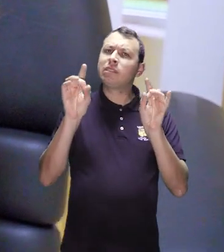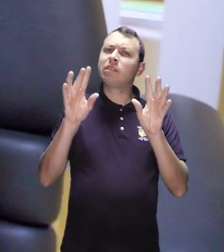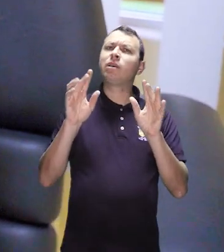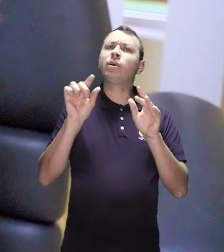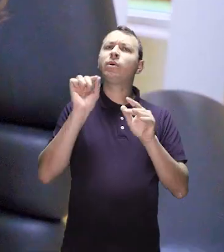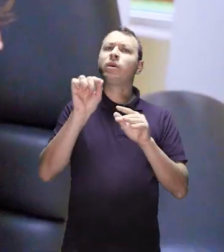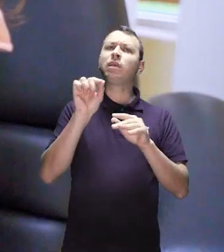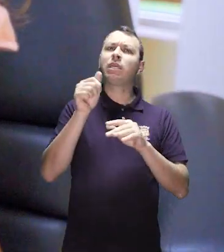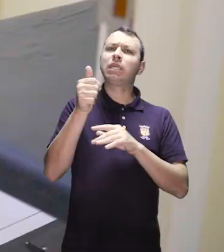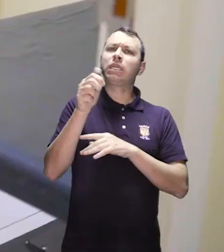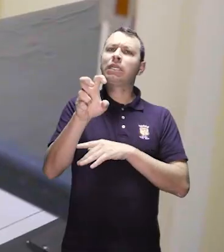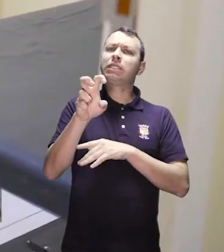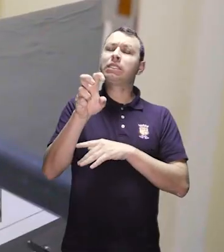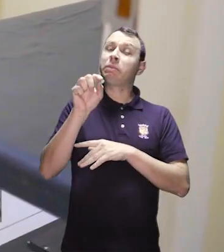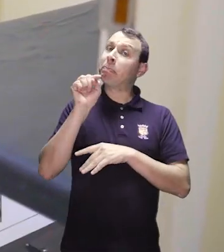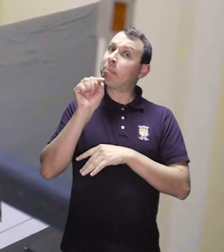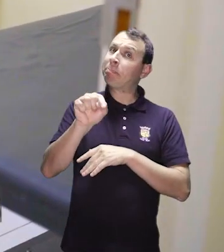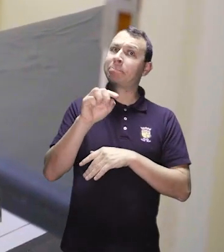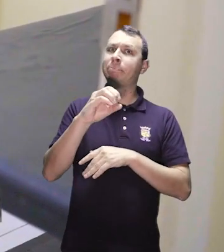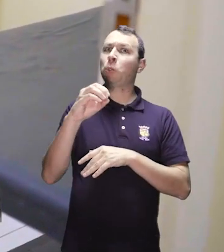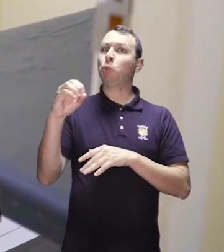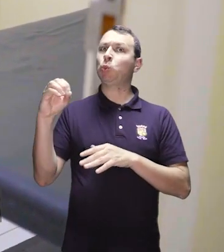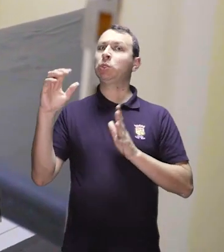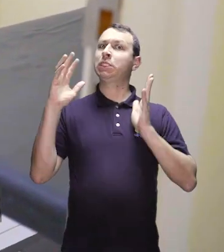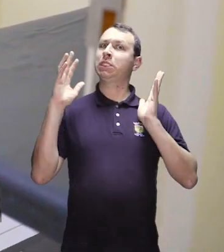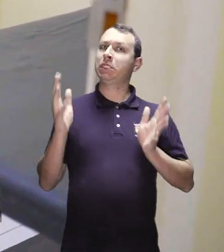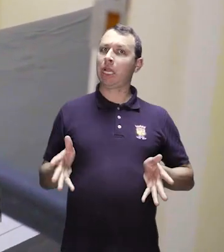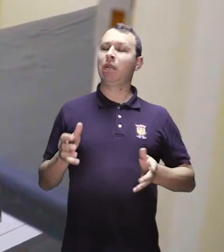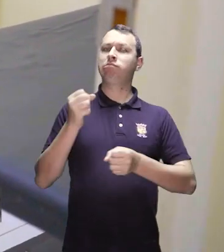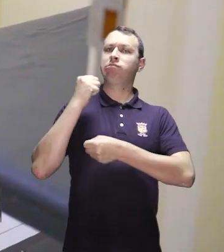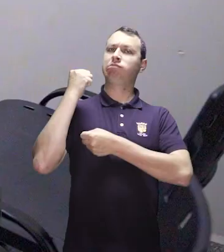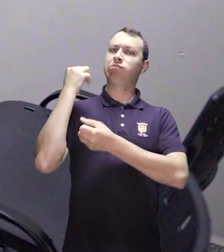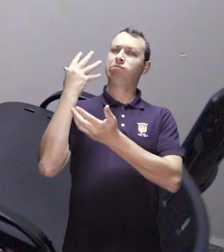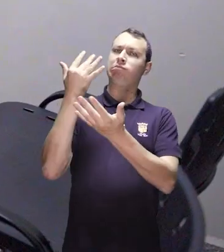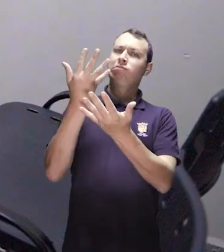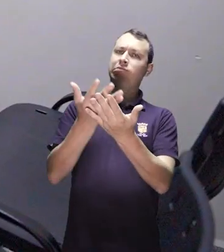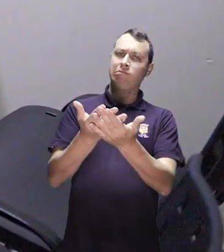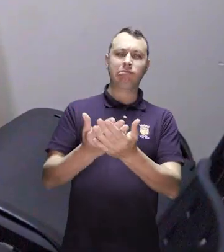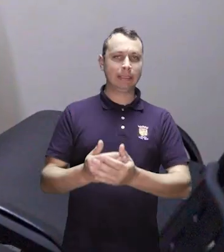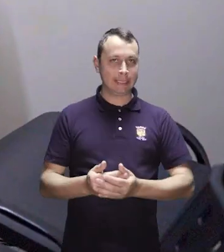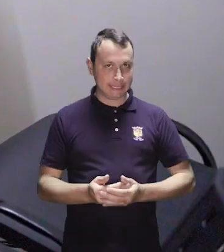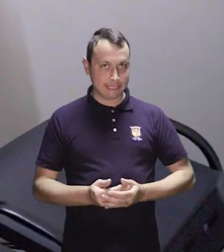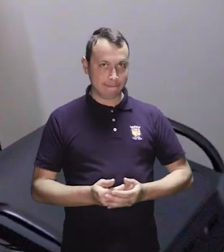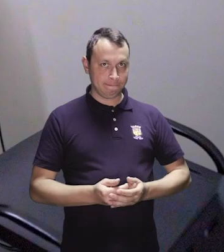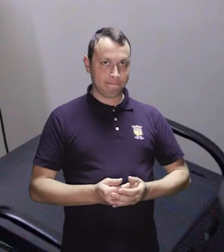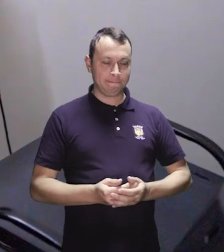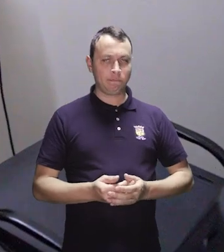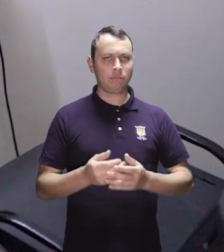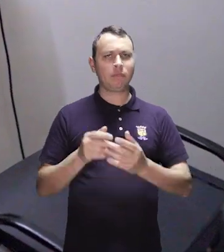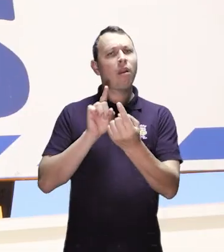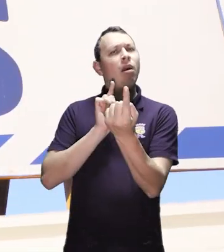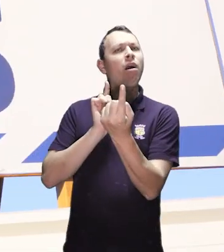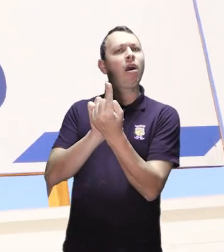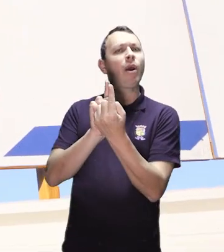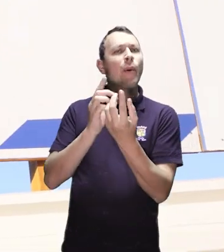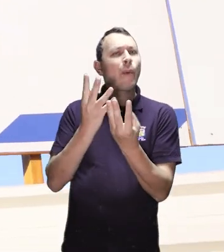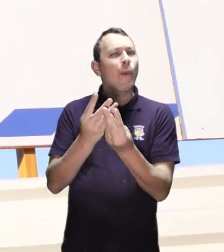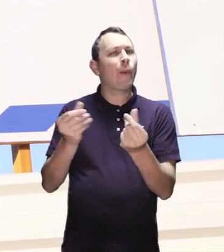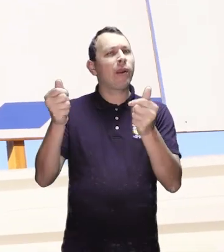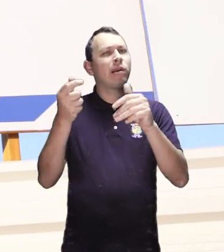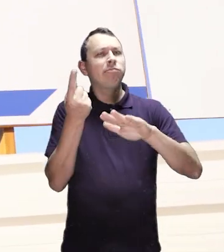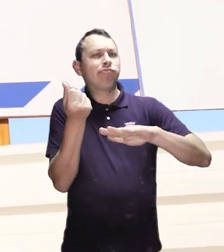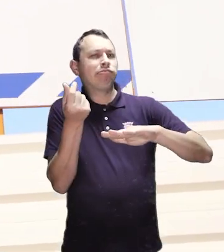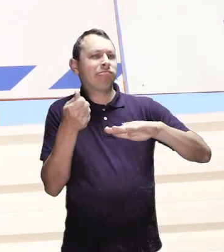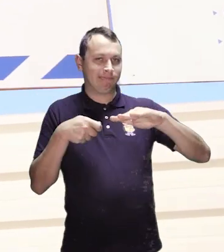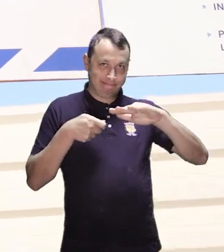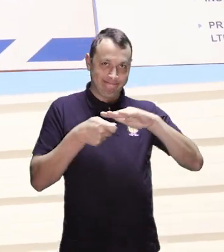espera por especialidades, já atendeu mais de 15 mil pessoas nos últimos anos. E para um